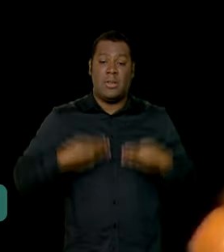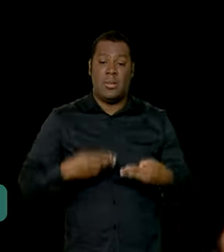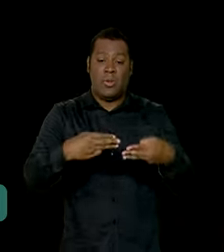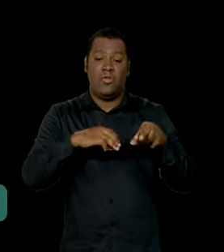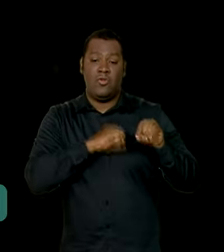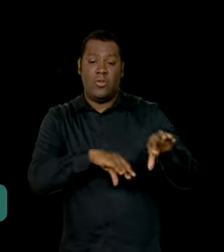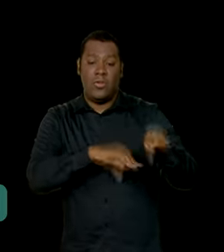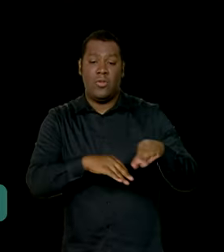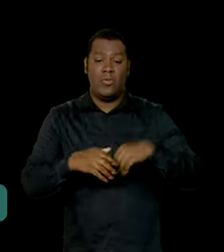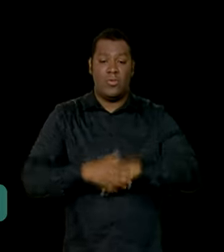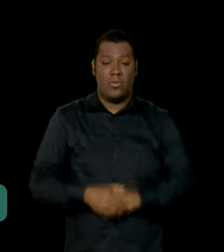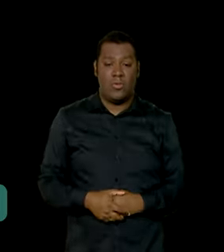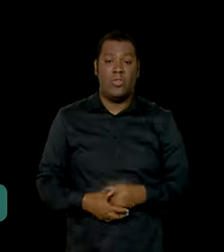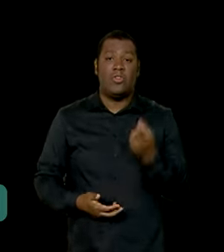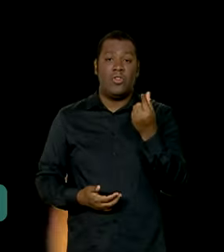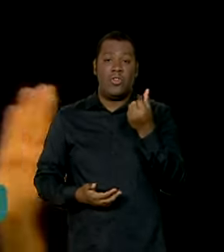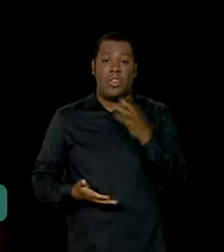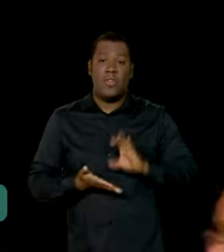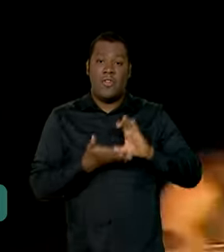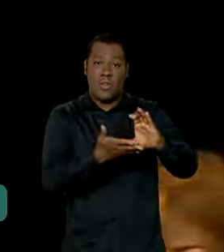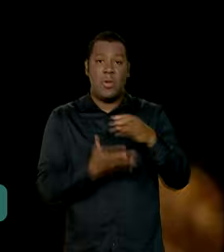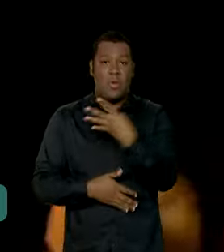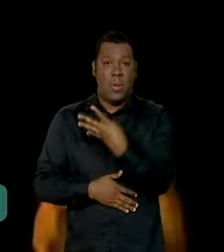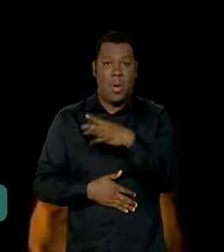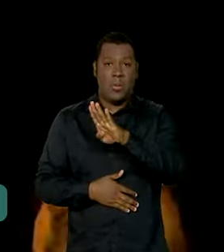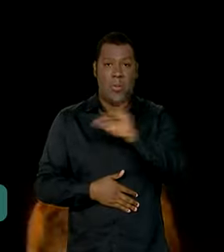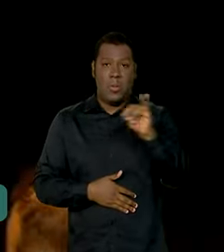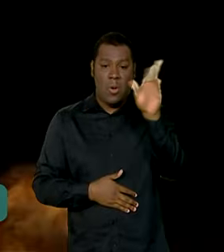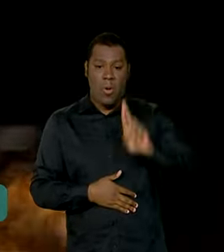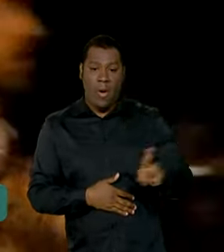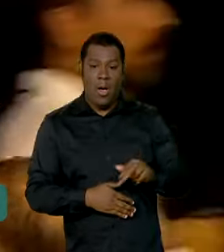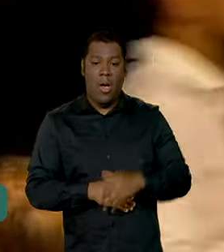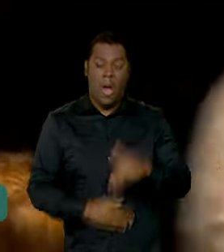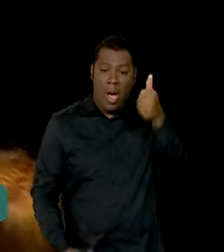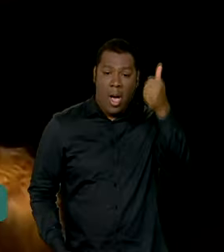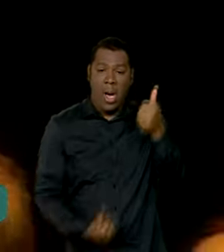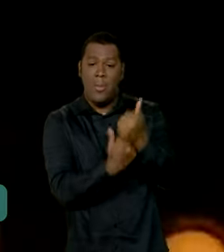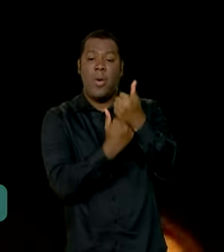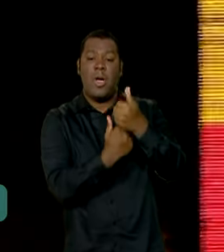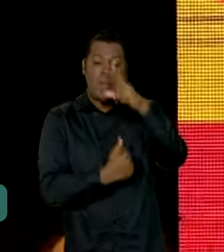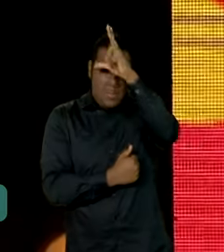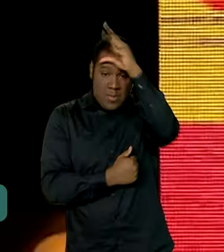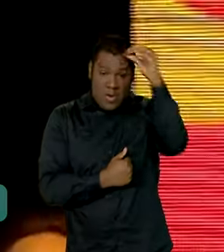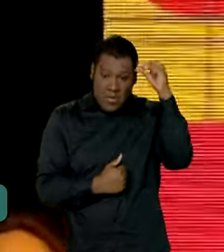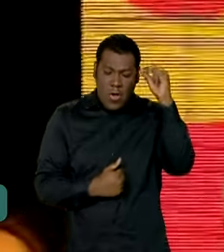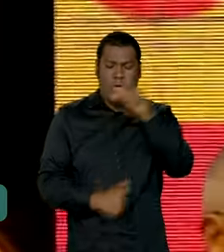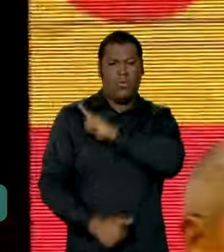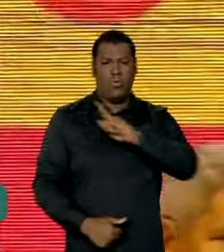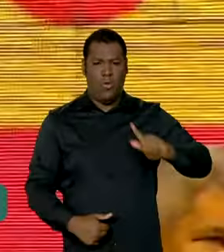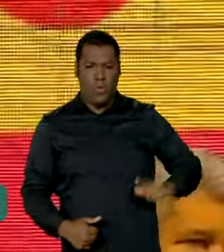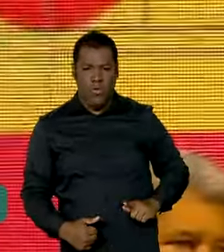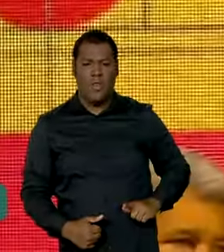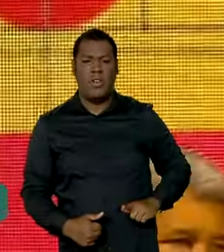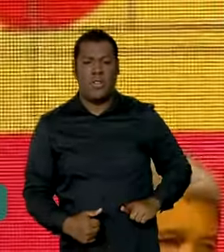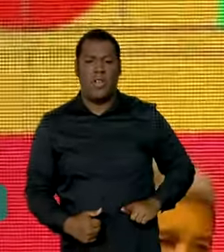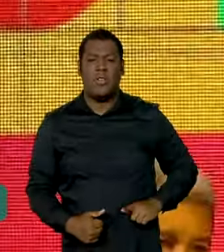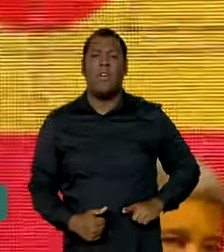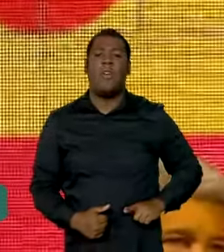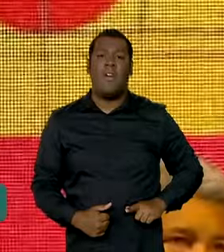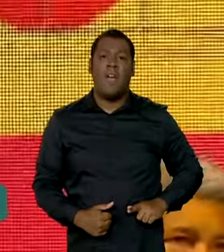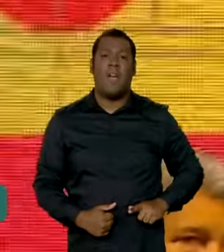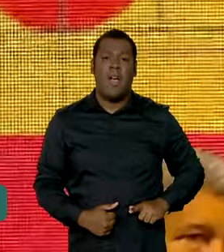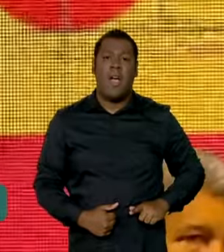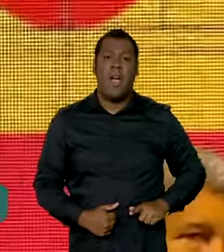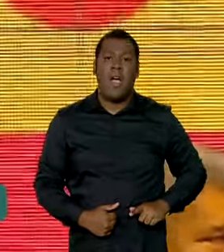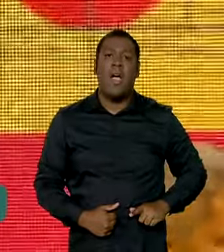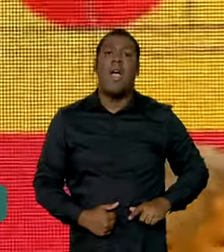disponibilizar quatro bilhões de reais para apoiar prefeitos e governadores a implantar